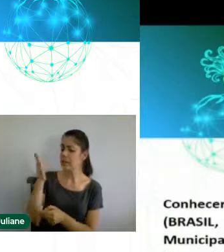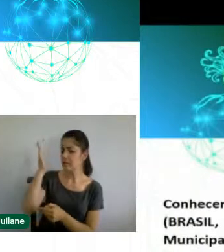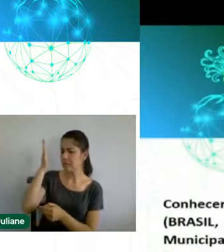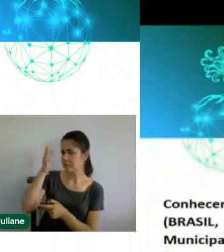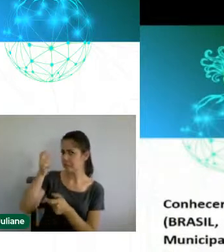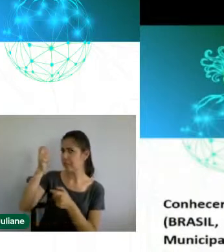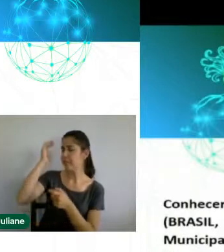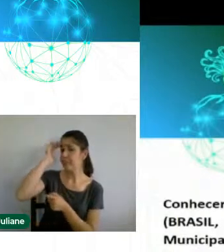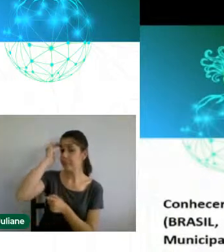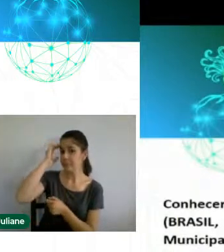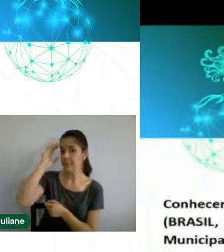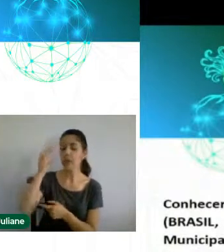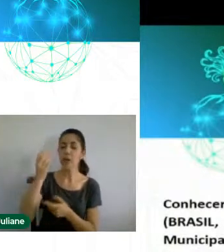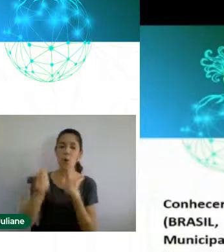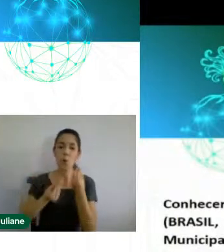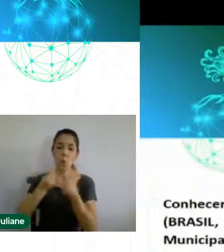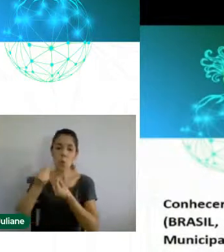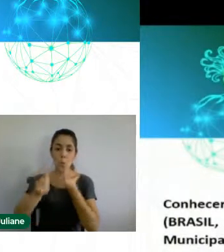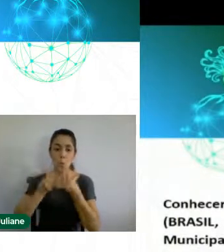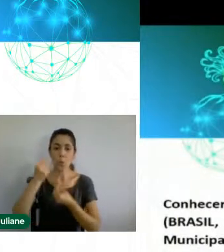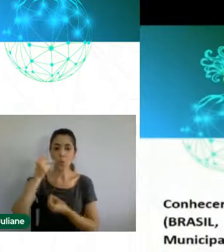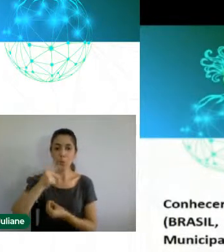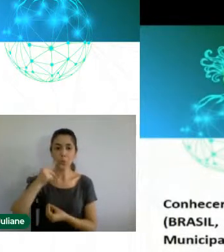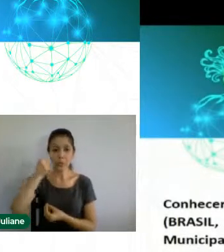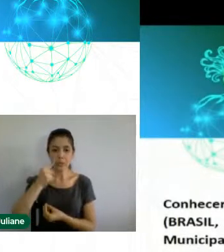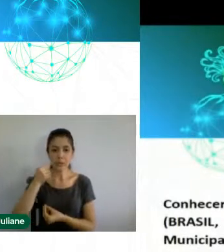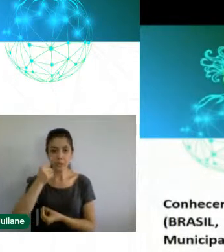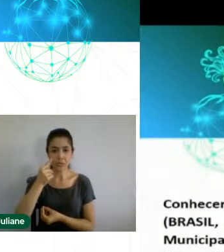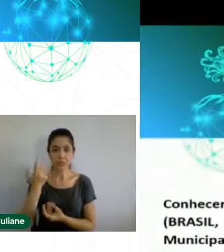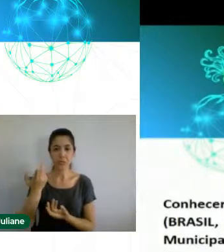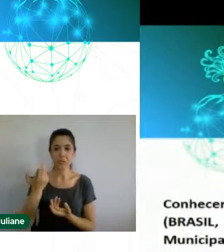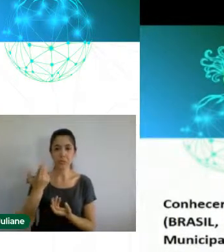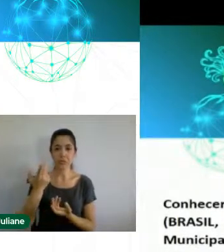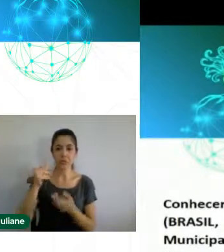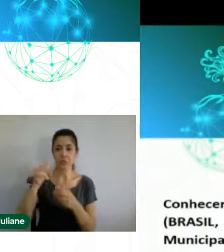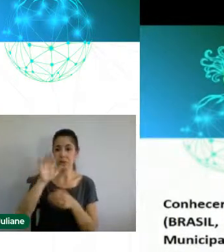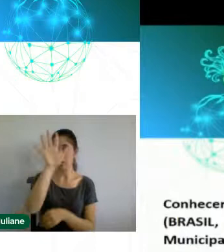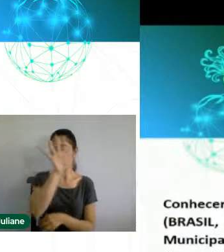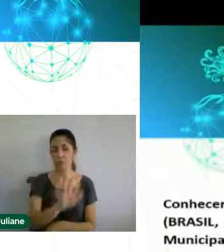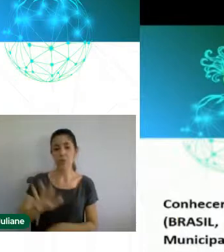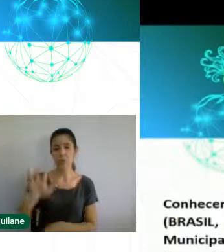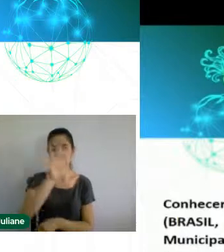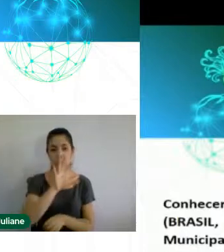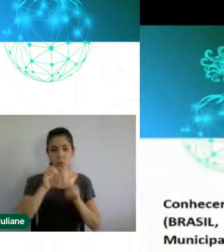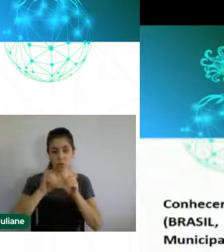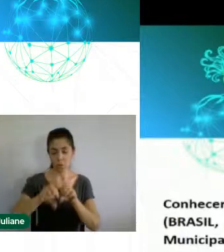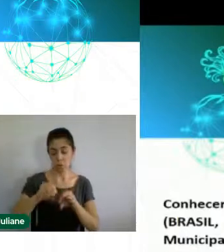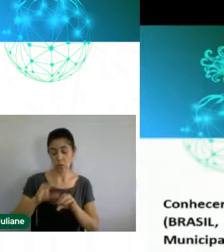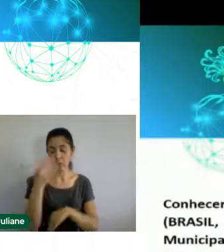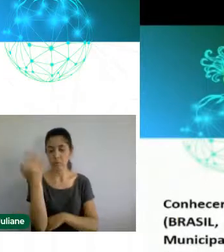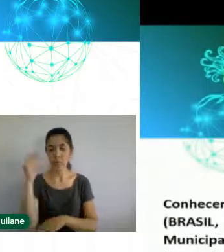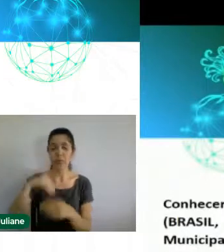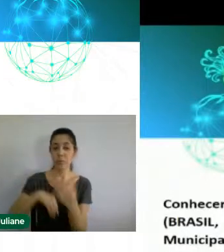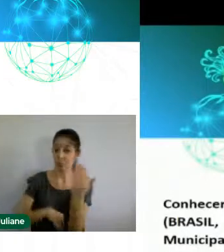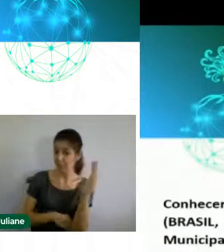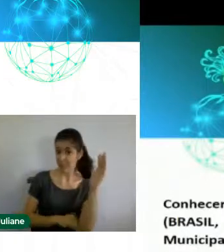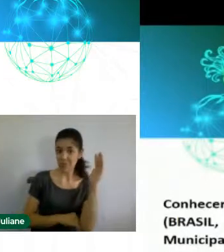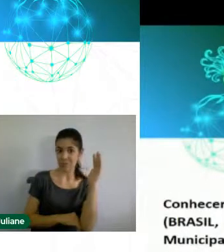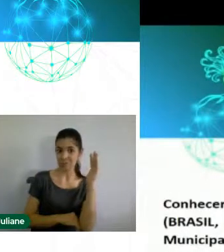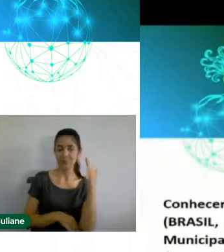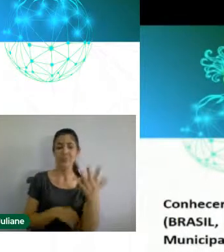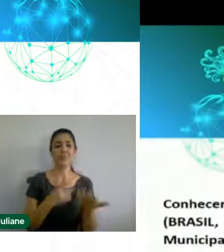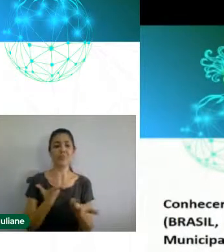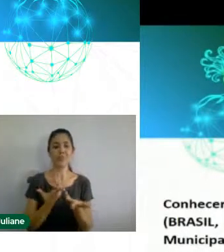Política Nacional de Educação Ambiental se apresentam nas diretrizes curriculares atuais dos